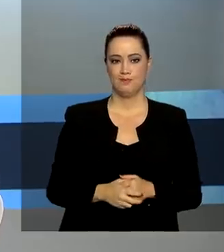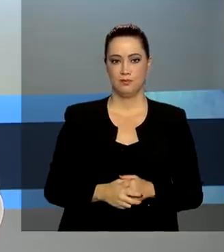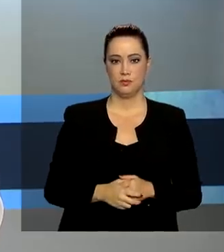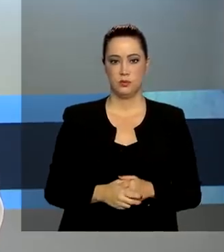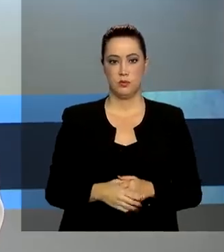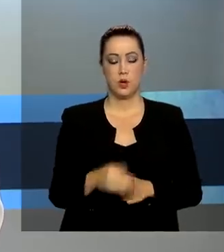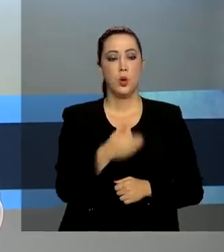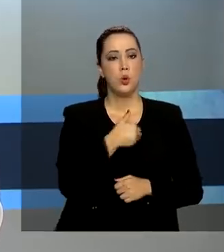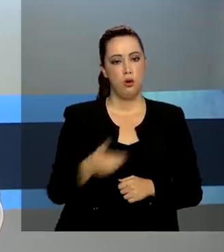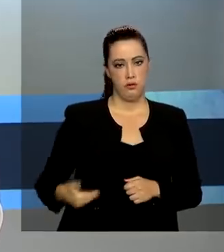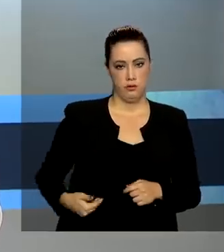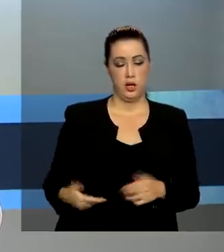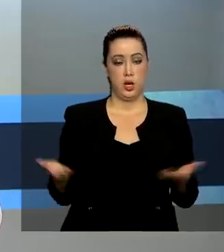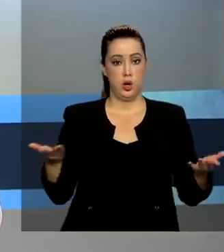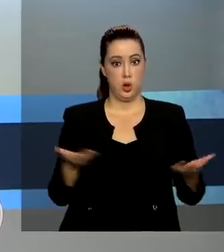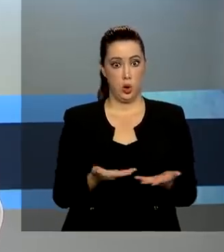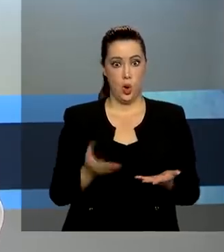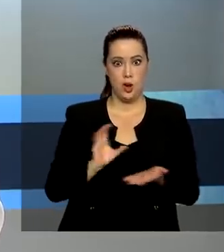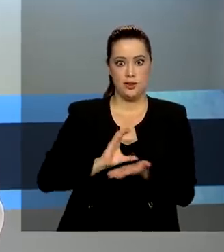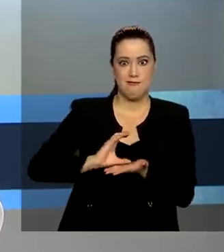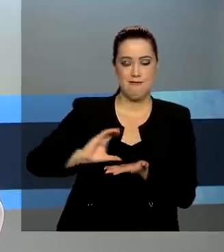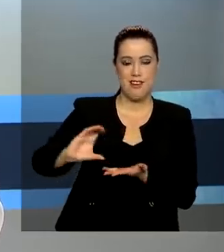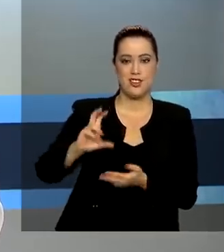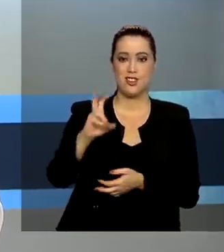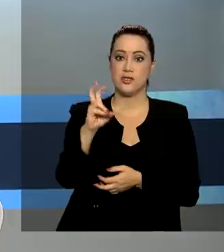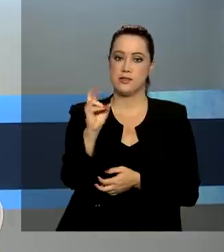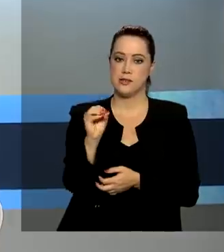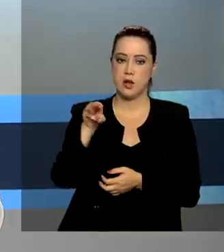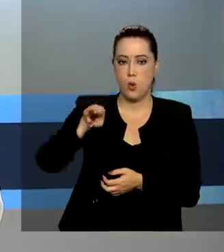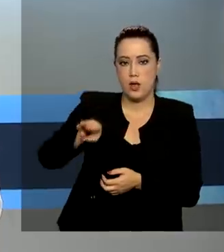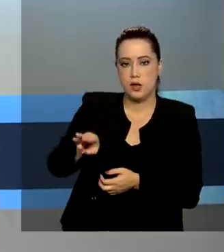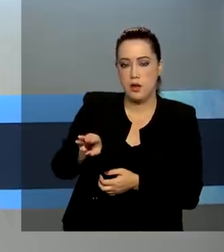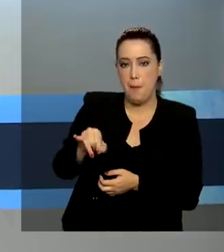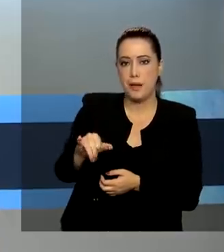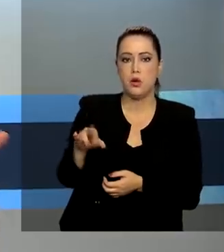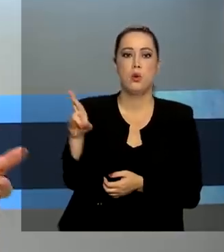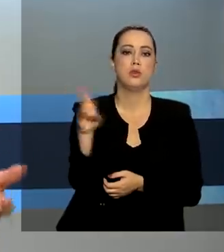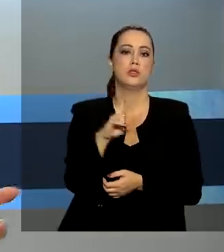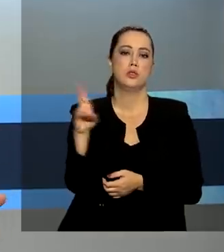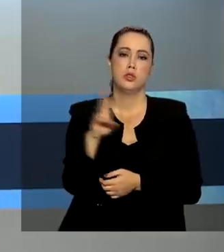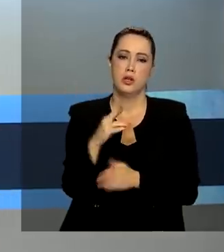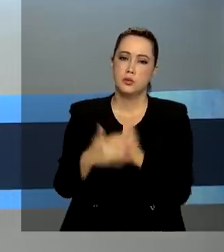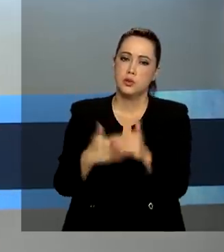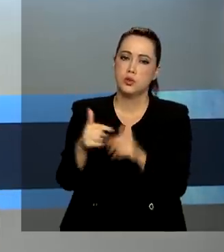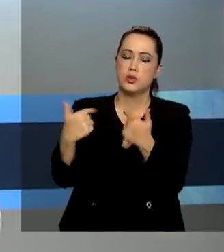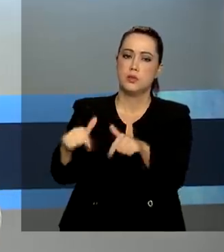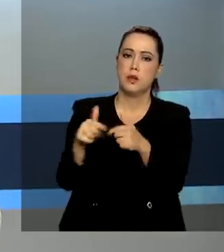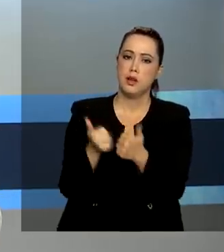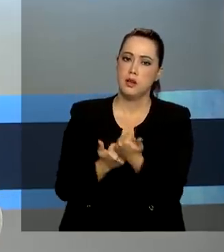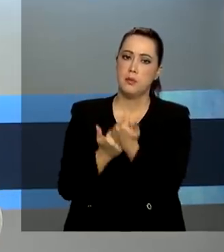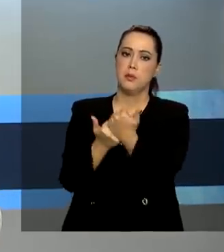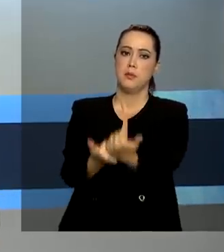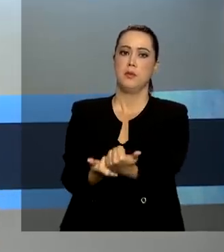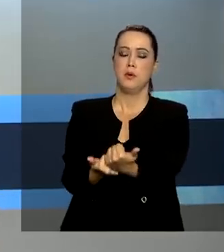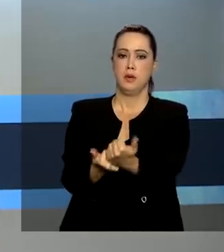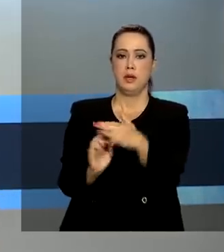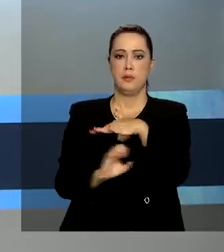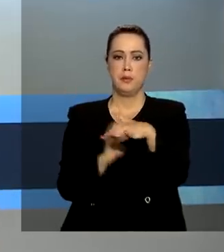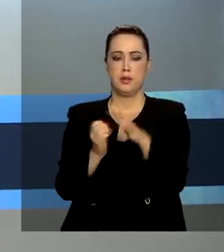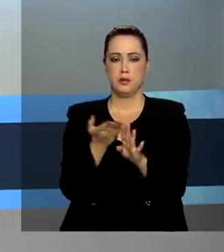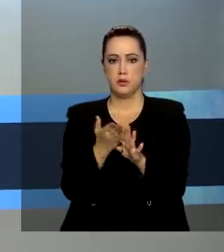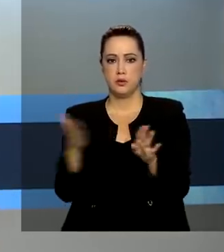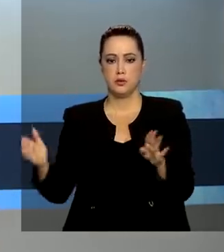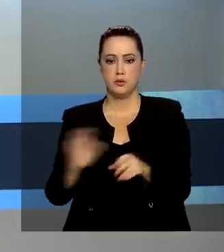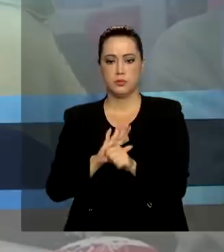E o governo está investindo 50 bilhões de reais para preservar empregos e ajudar empresas durante a